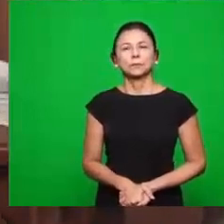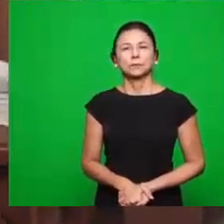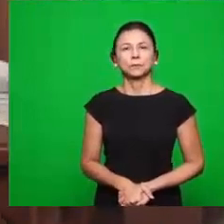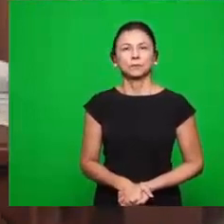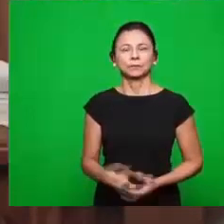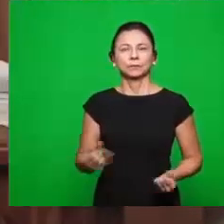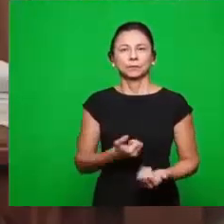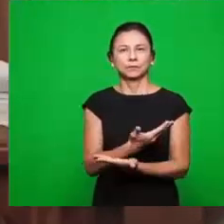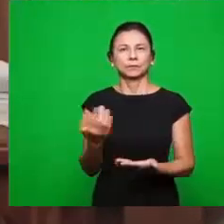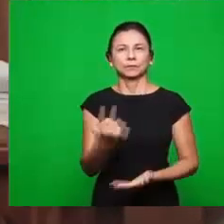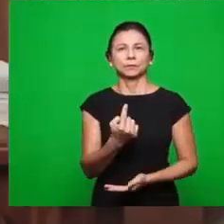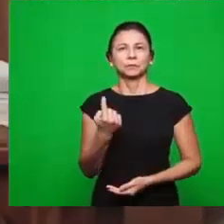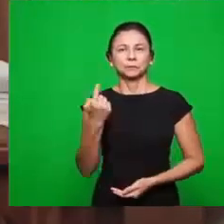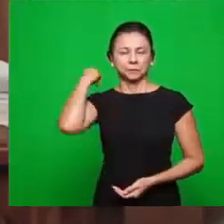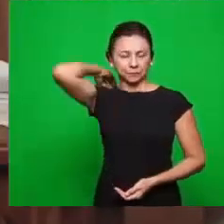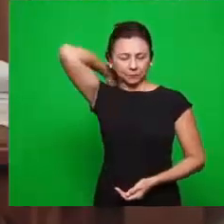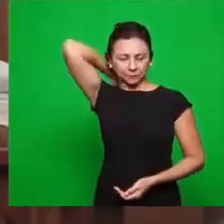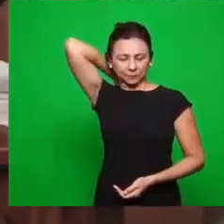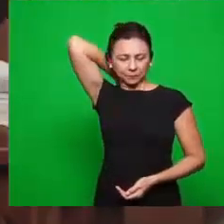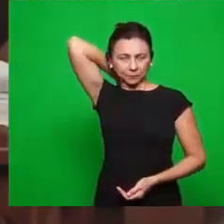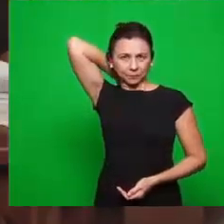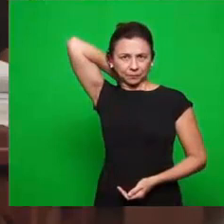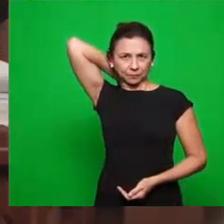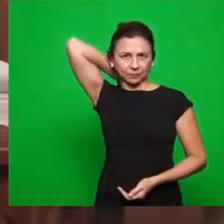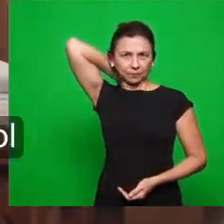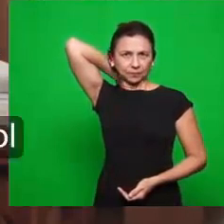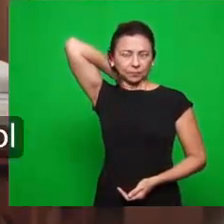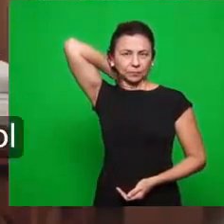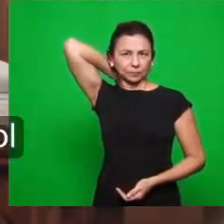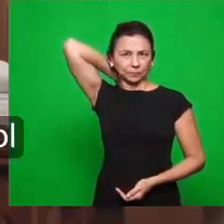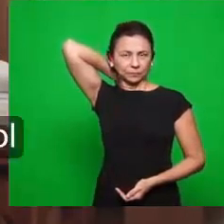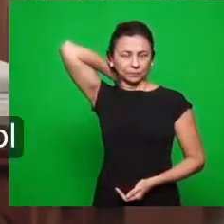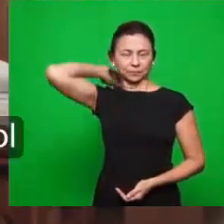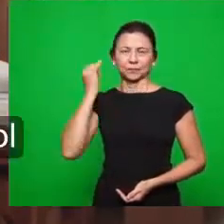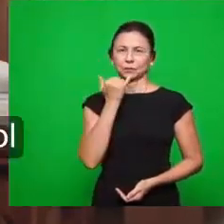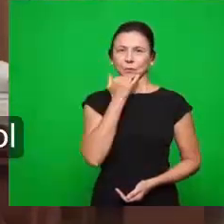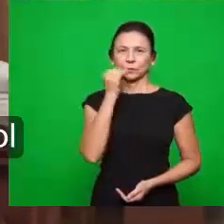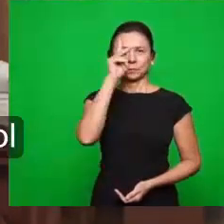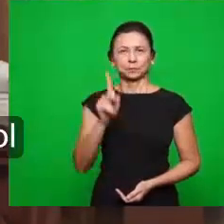Saudamos aos nossos amados irmãos, com a paz do Senhor.